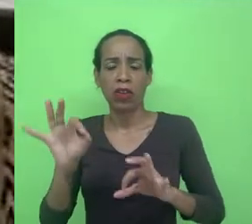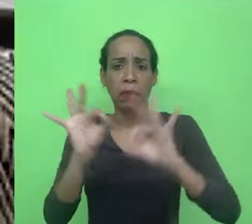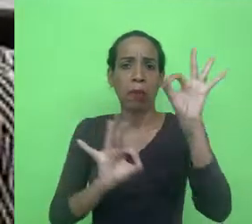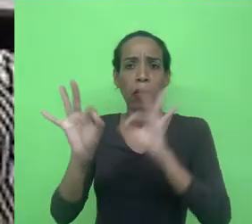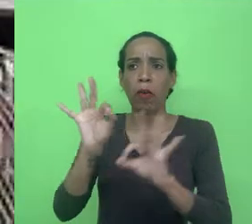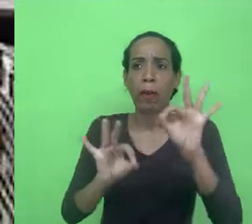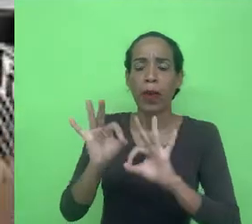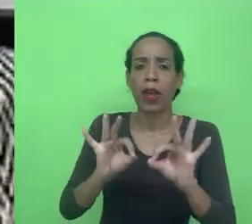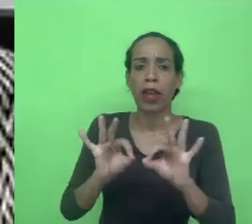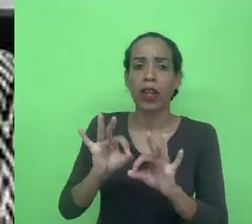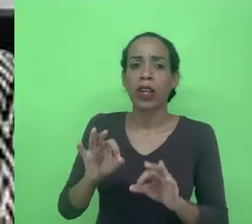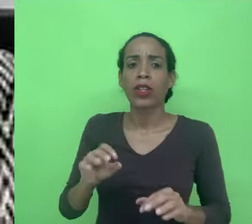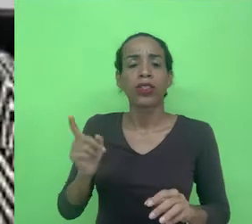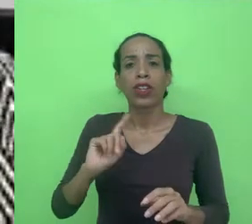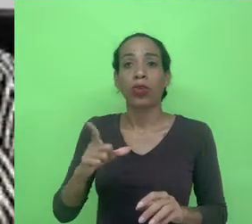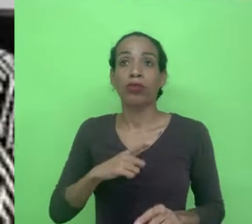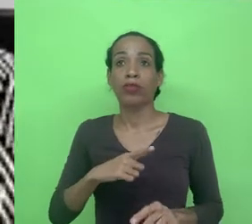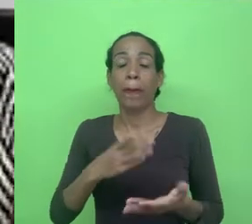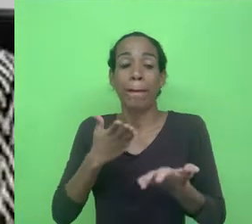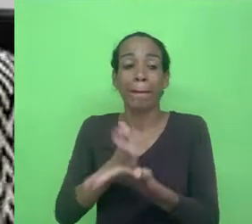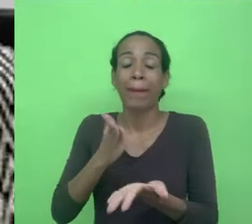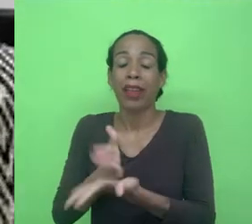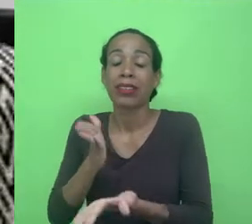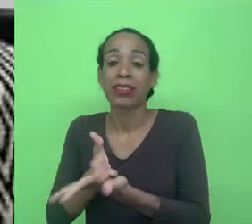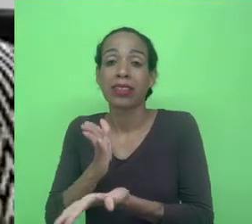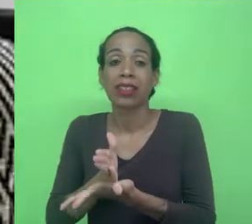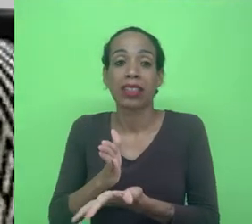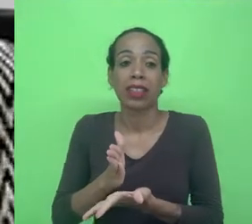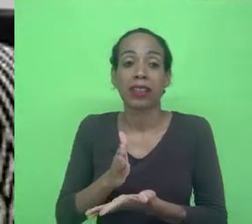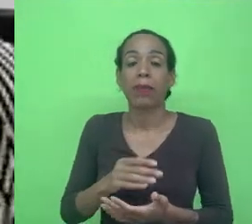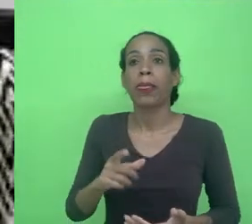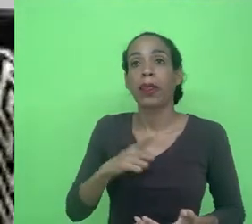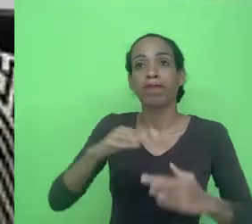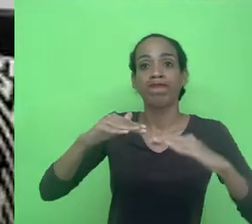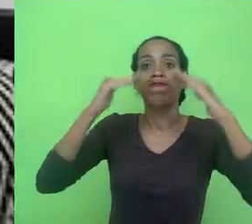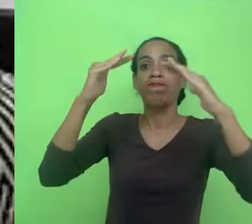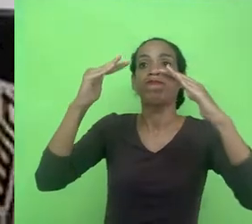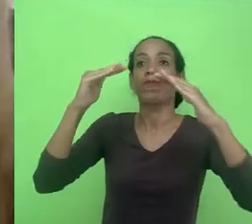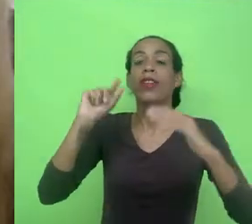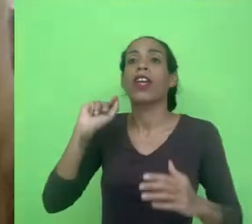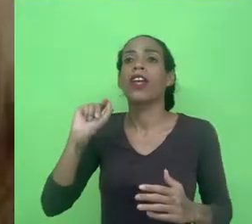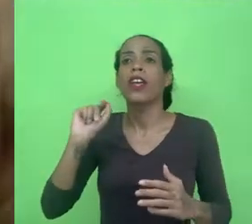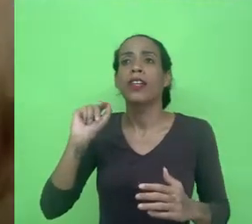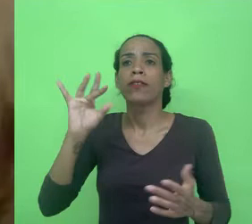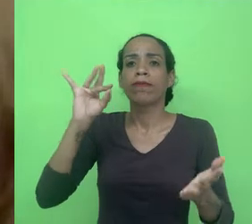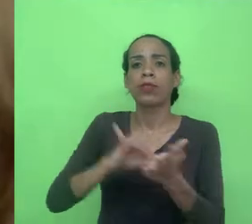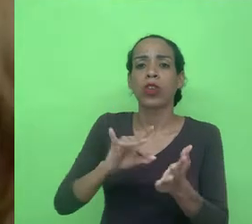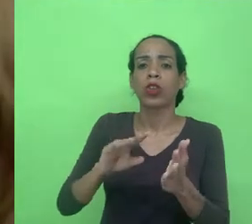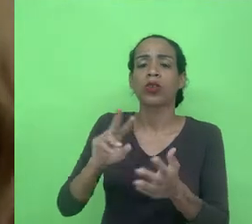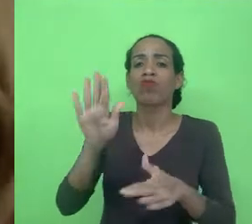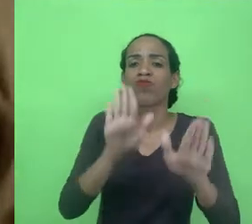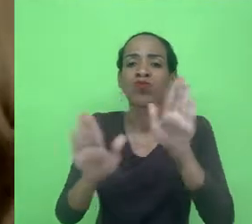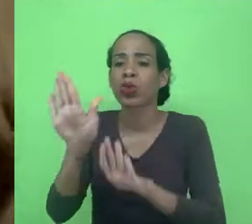nós simplesmente passaríamos de soberania né ou seja quem realmente vai cuidar desses dados